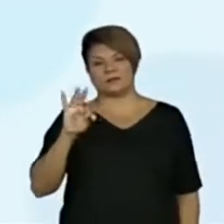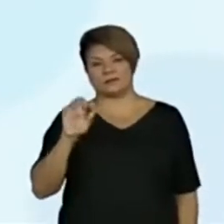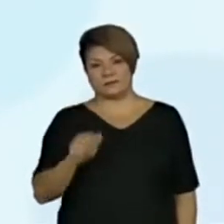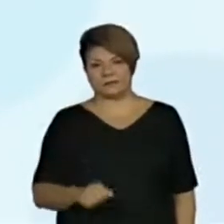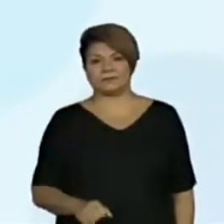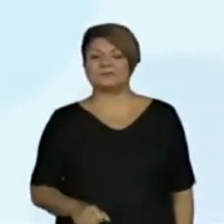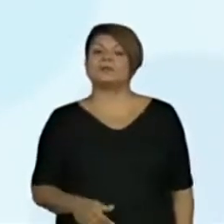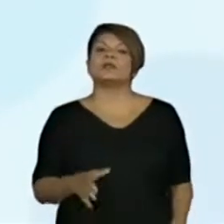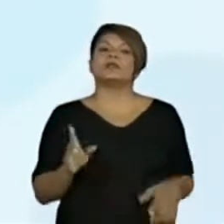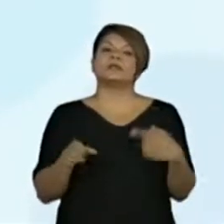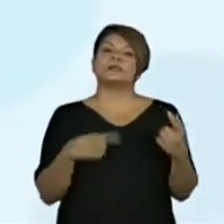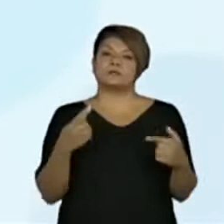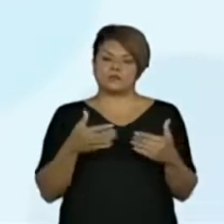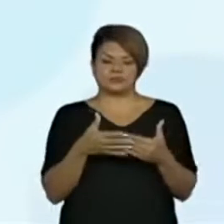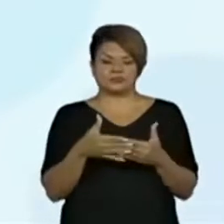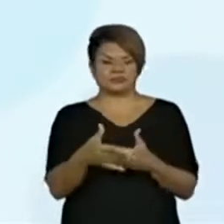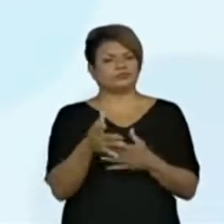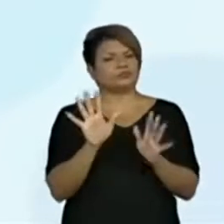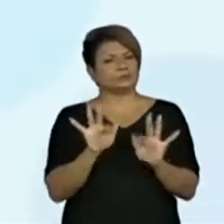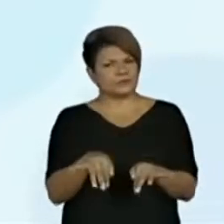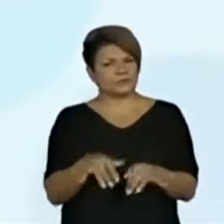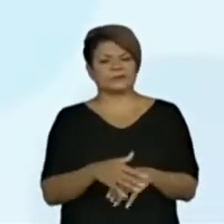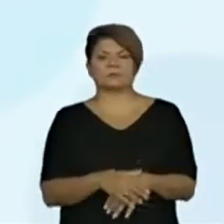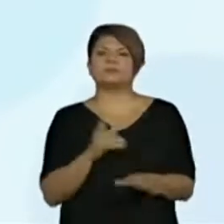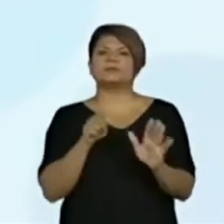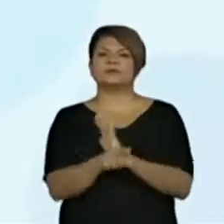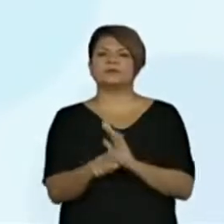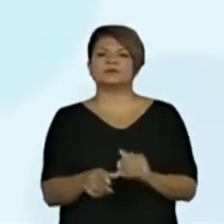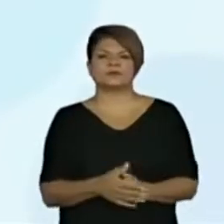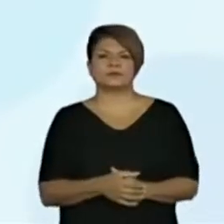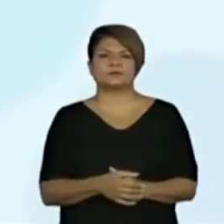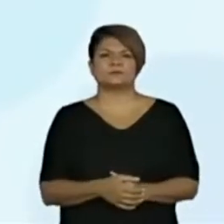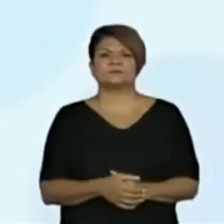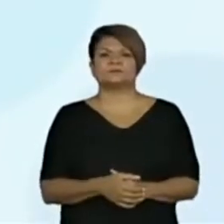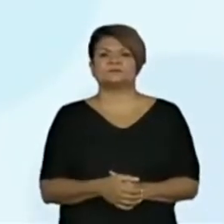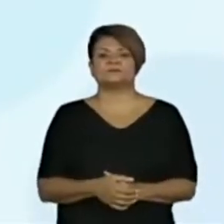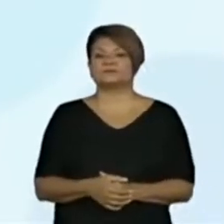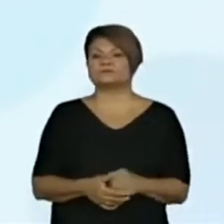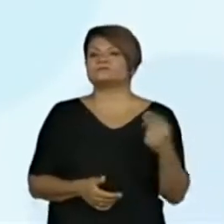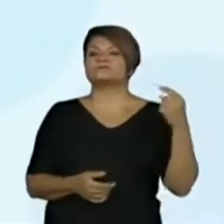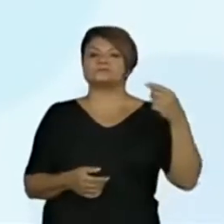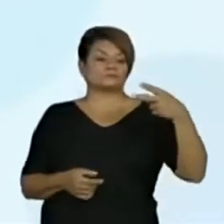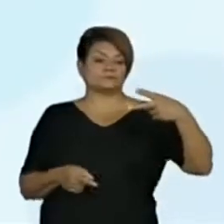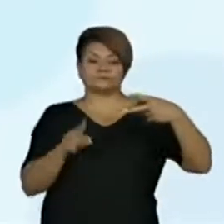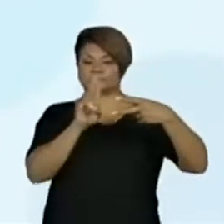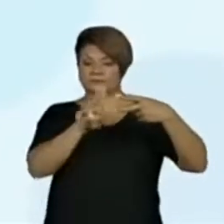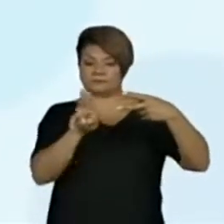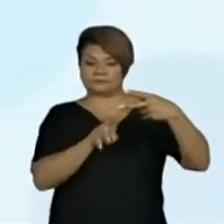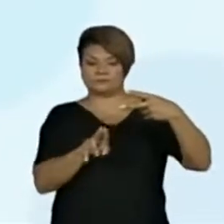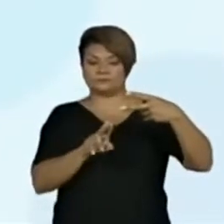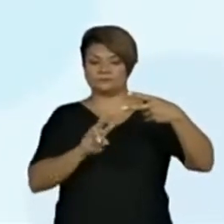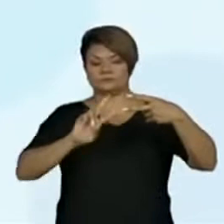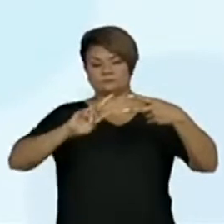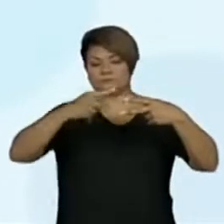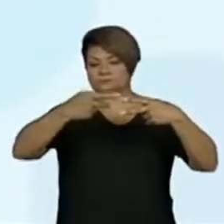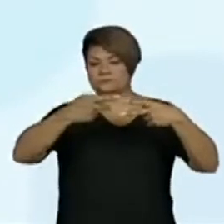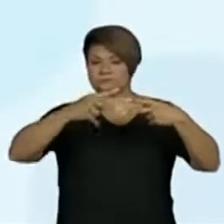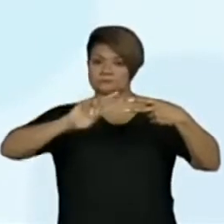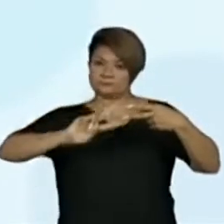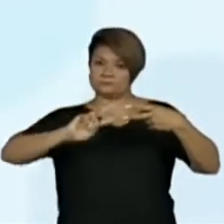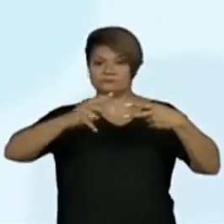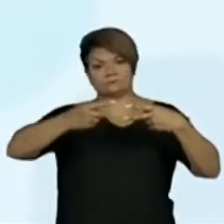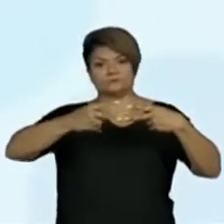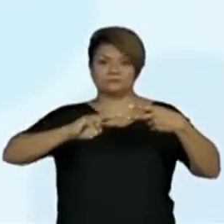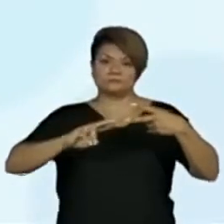E para finalizar, aquela questão sempre que a gente pergunta, né? Da ordem alfabética. E dessa vez eu tenho que pensar que algumas